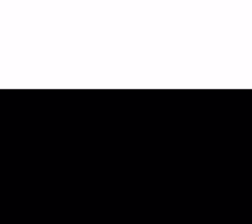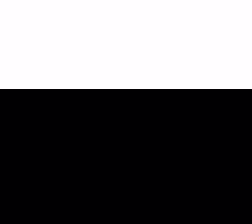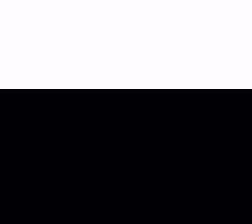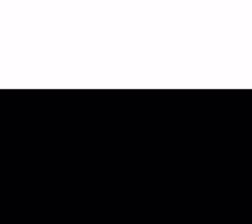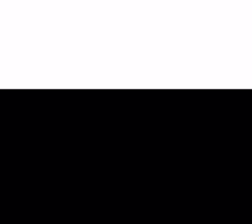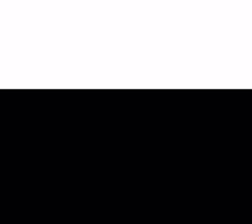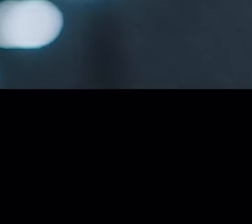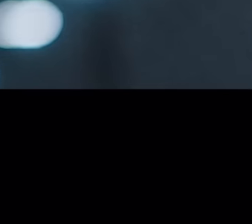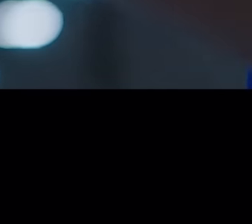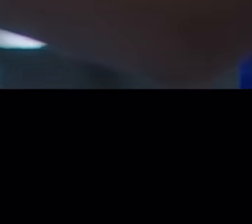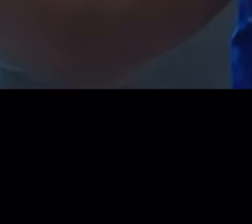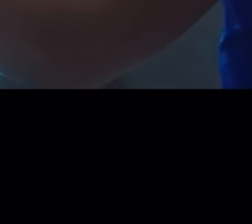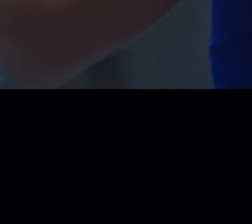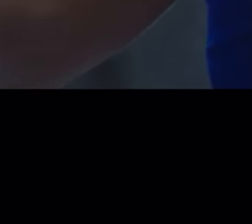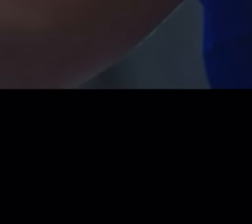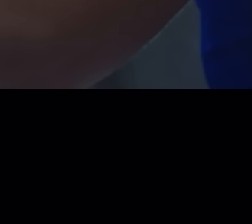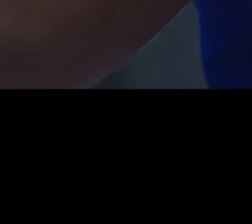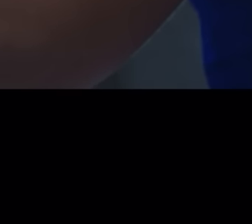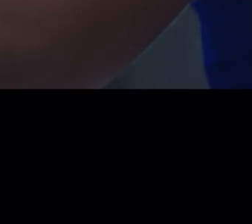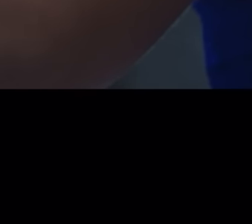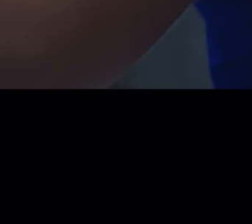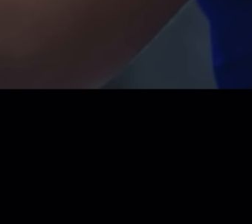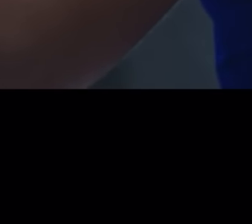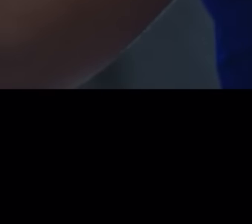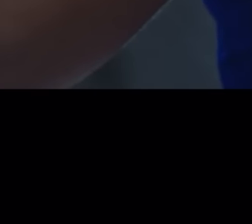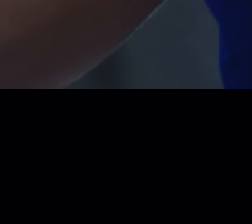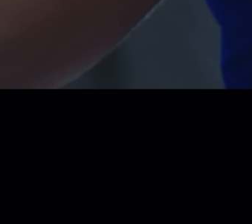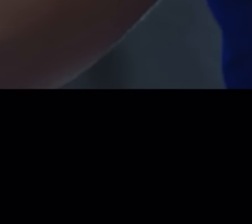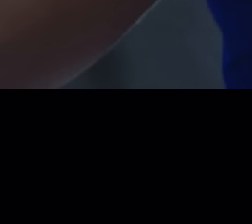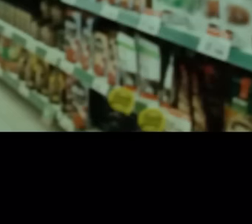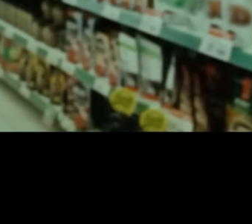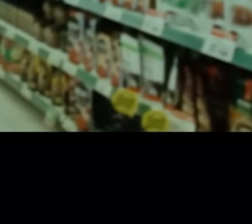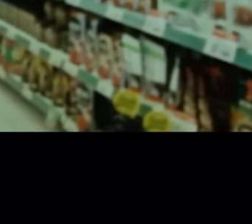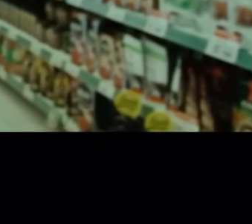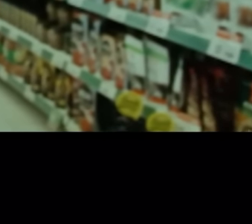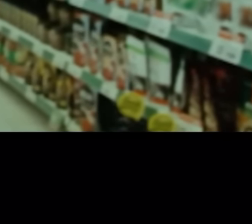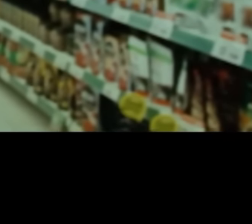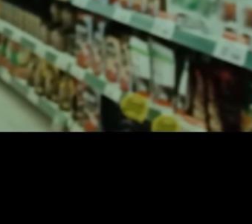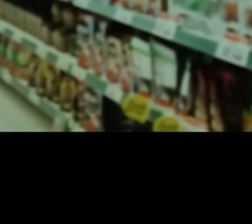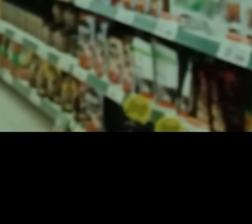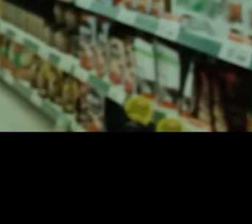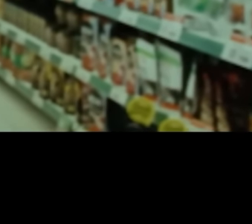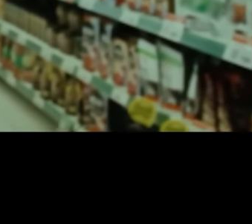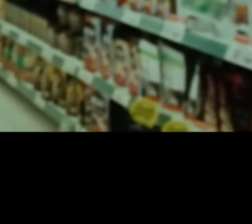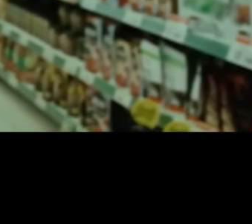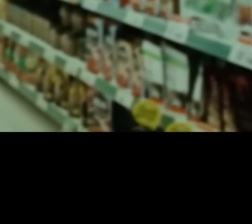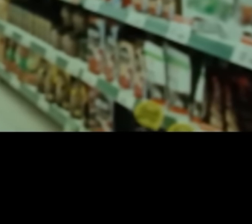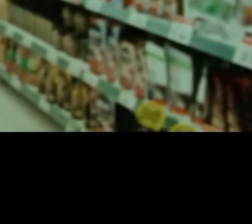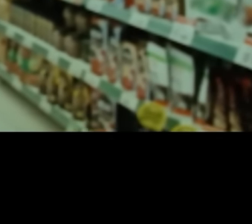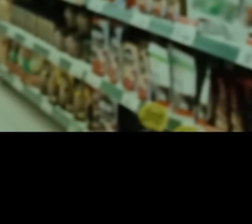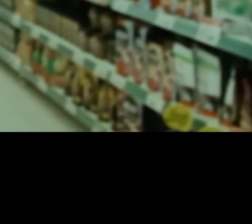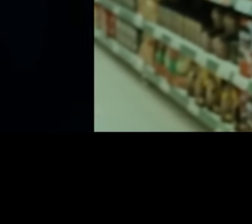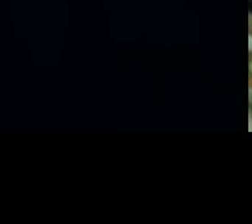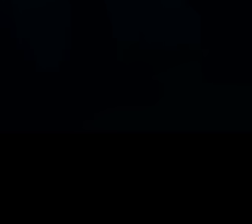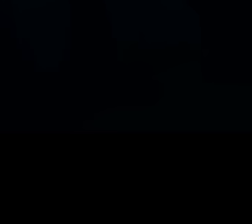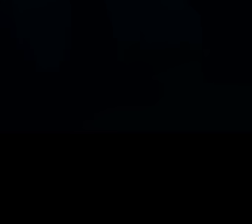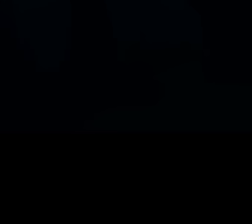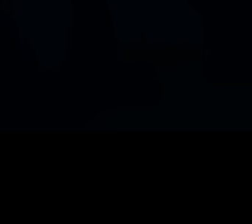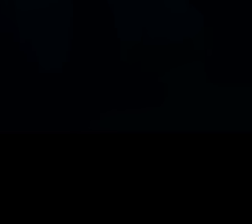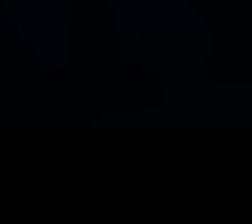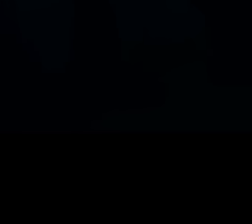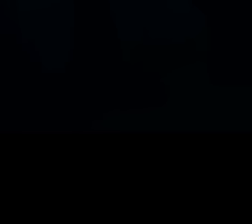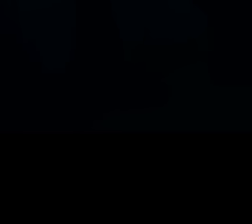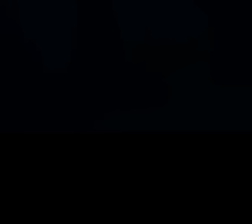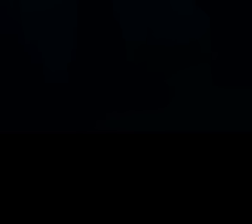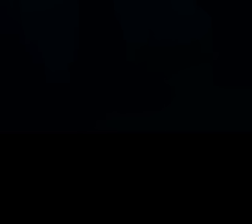Faça uma simulação. Engie, sua parceria no mercado livre de energia. Algumas escolhas mudam os rumos do seu negócio. Sua